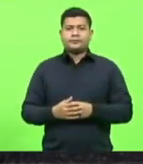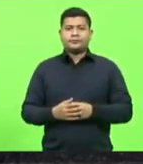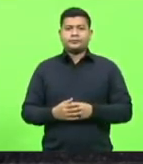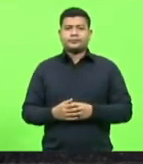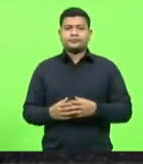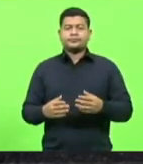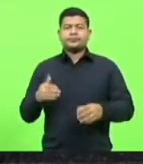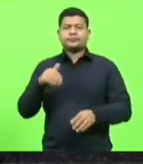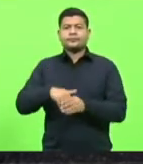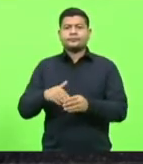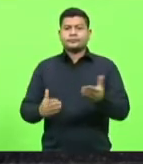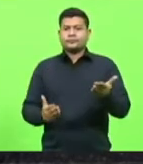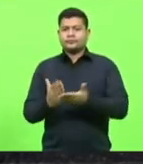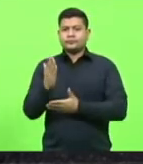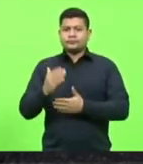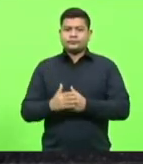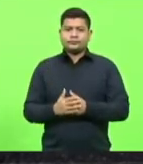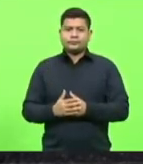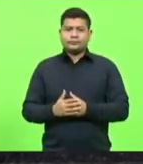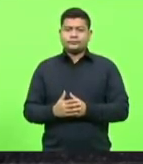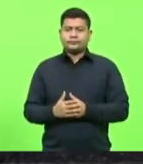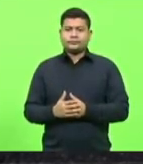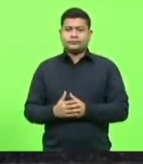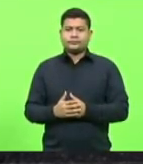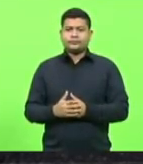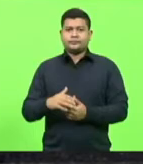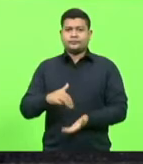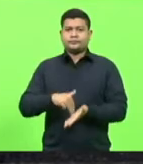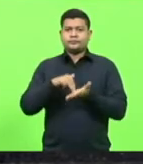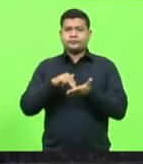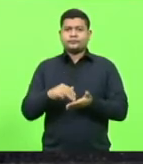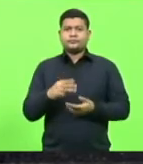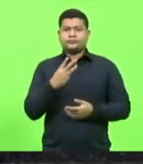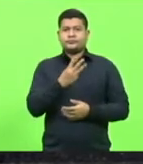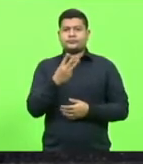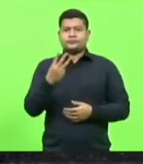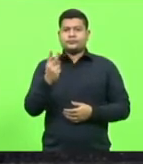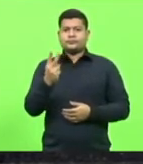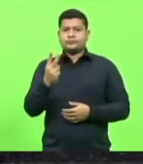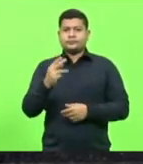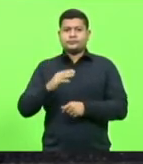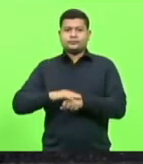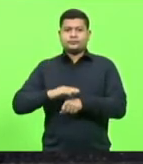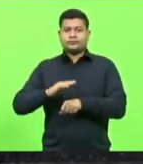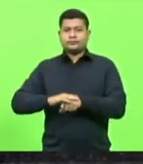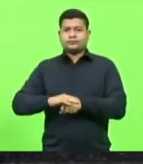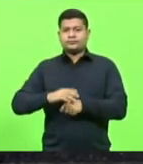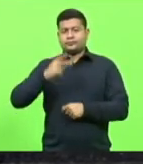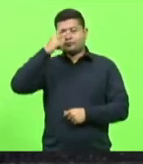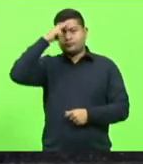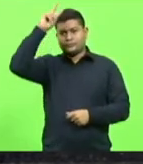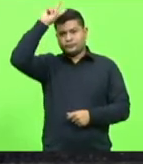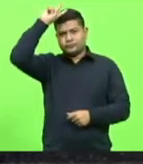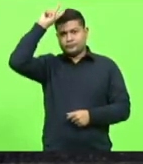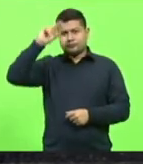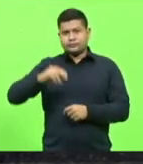Em votação. Aprovado. Moção número 332. Deputado Vicente Carro Prezo.